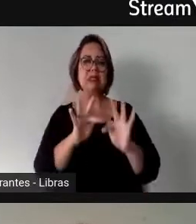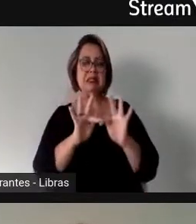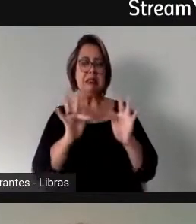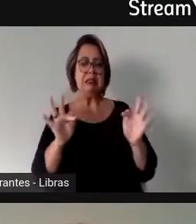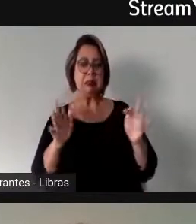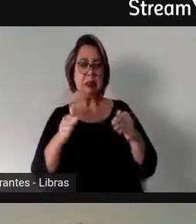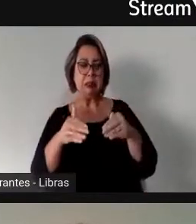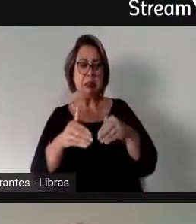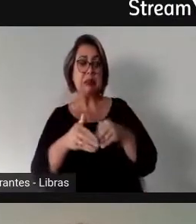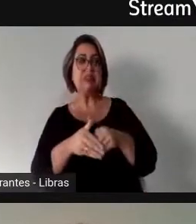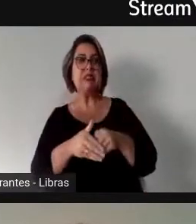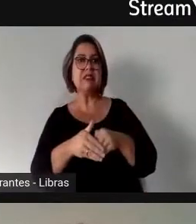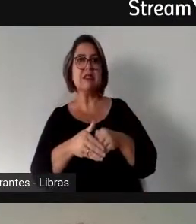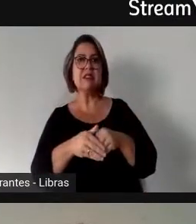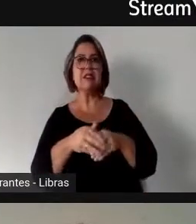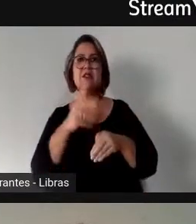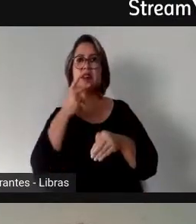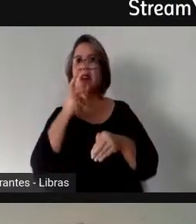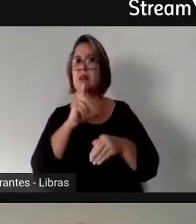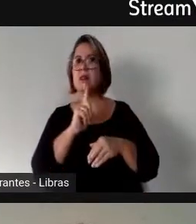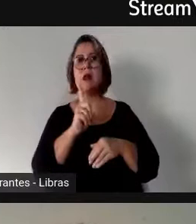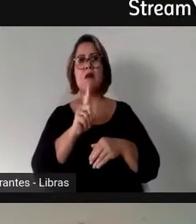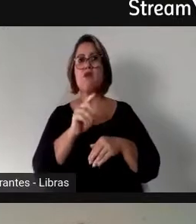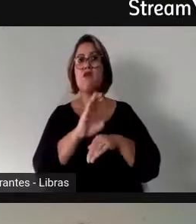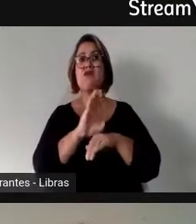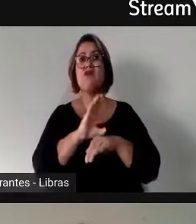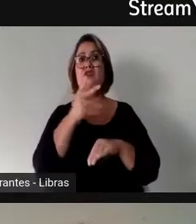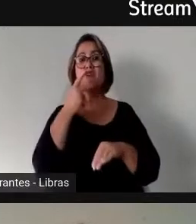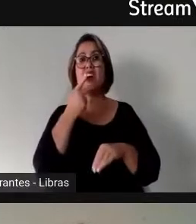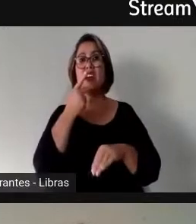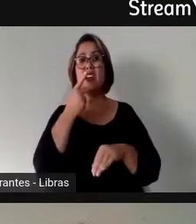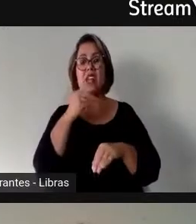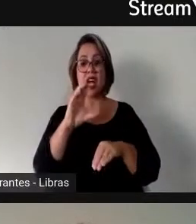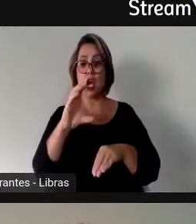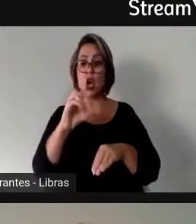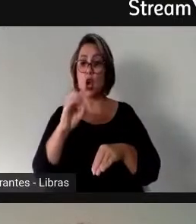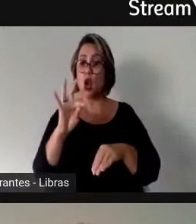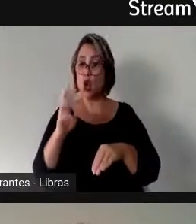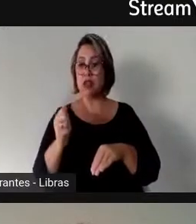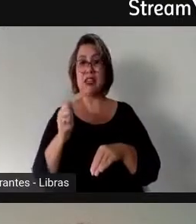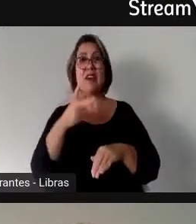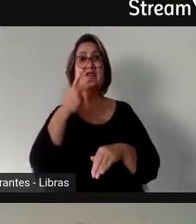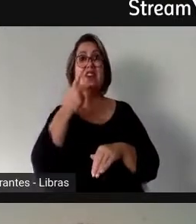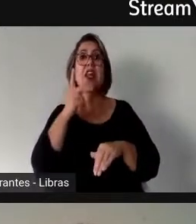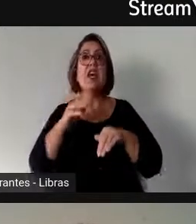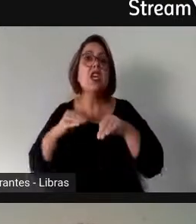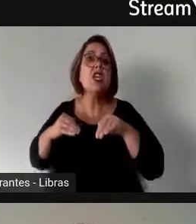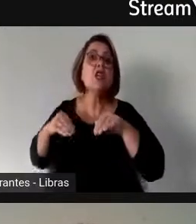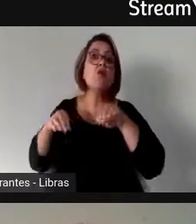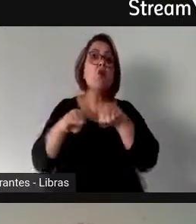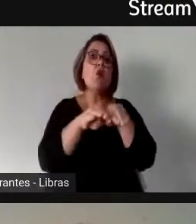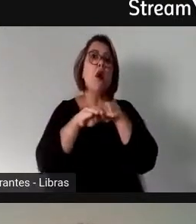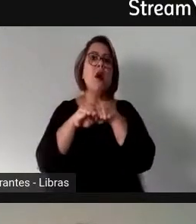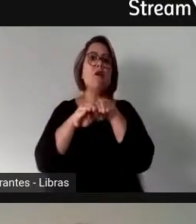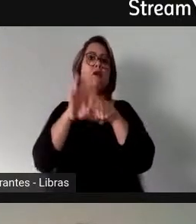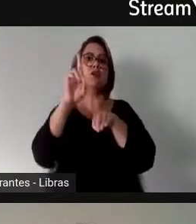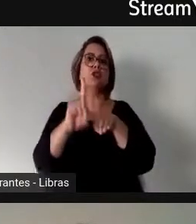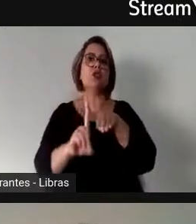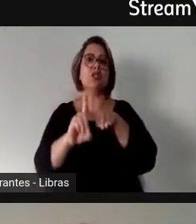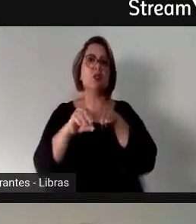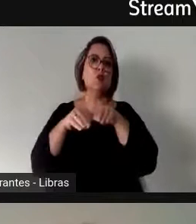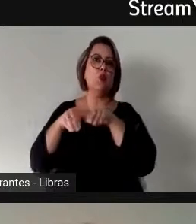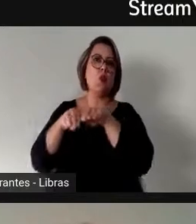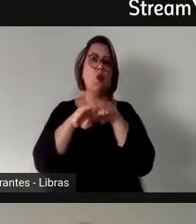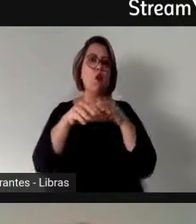constitucional brasileira não fala de cotas, fala de igual direito, de igual dever, ou seja, homens e mulheres